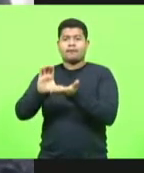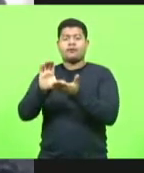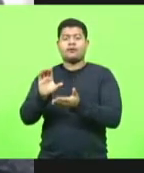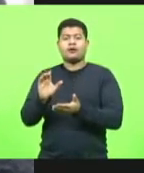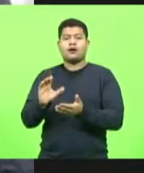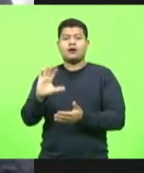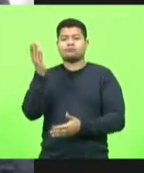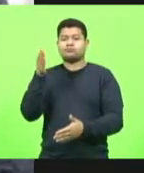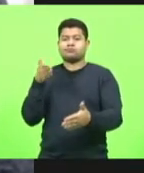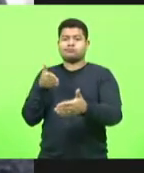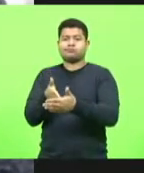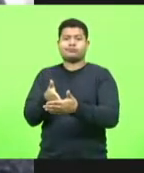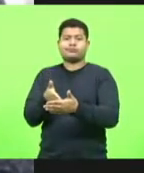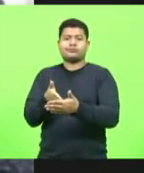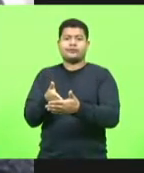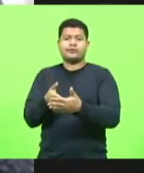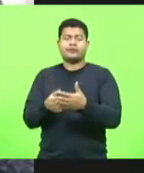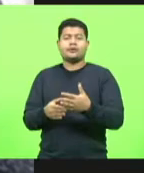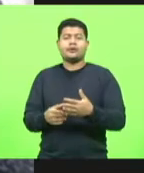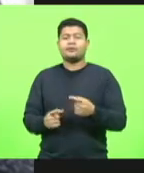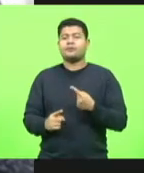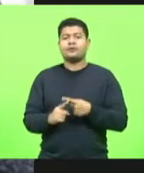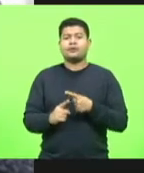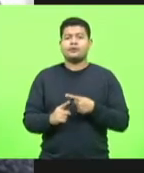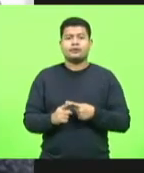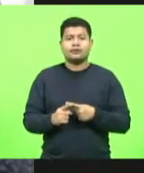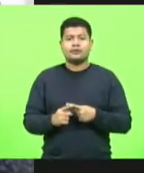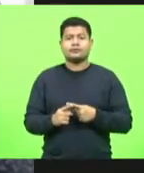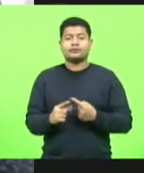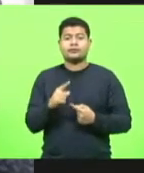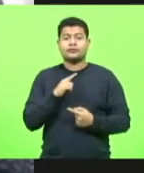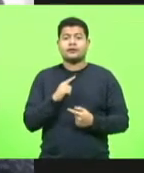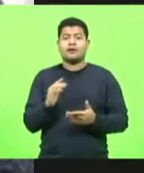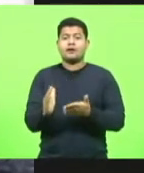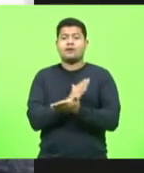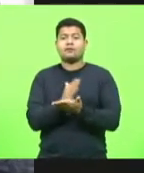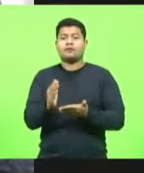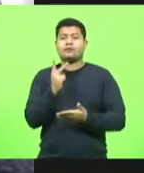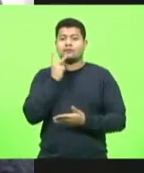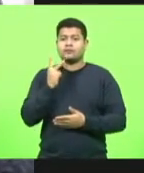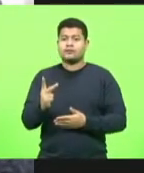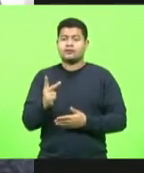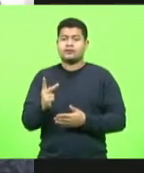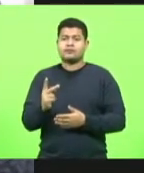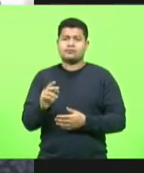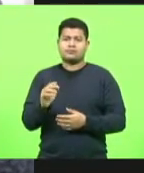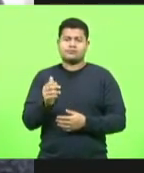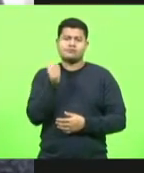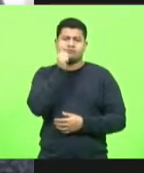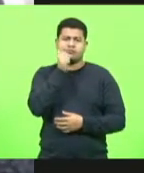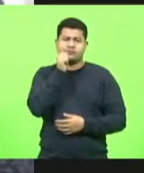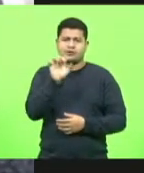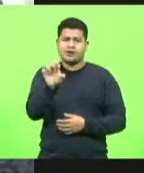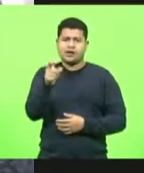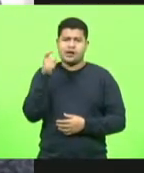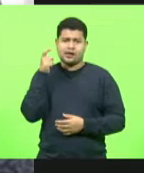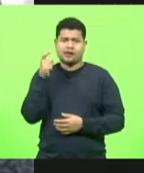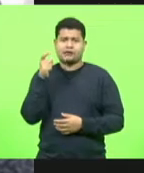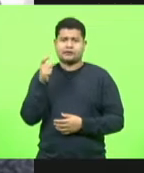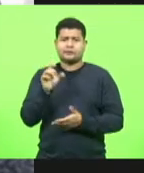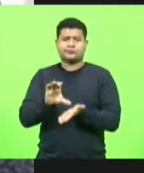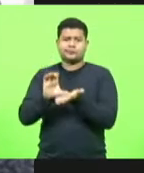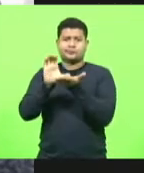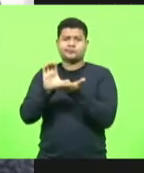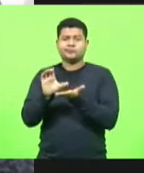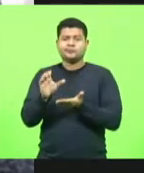em virtude de que houve alegação de uma ex-conselheira, inclusive, do Conselho Municipal